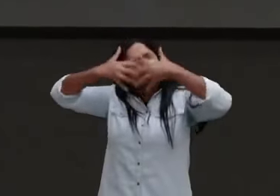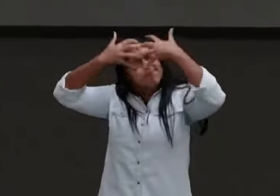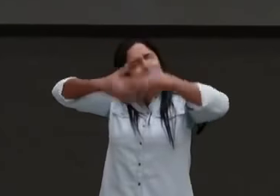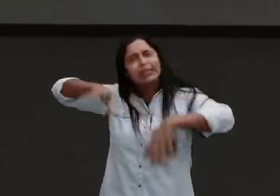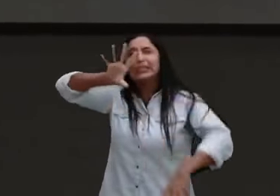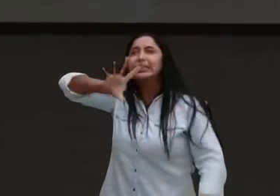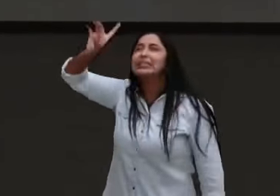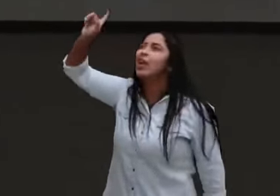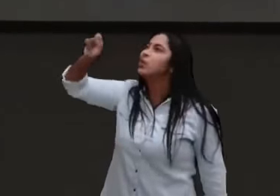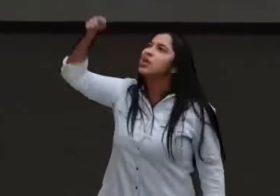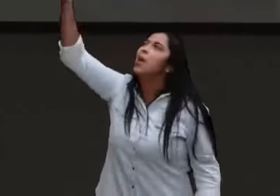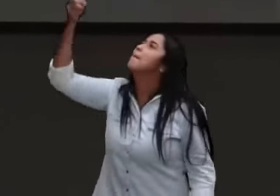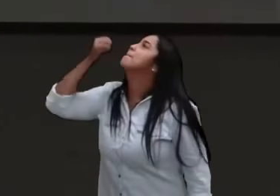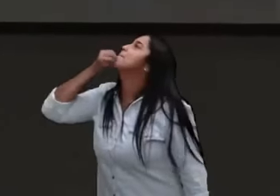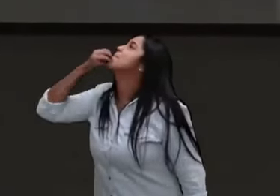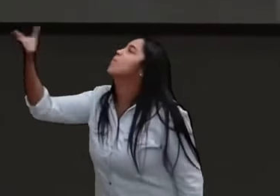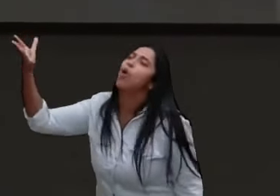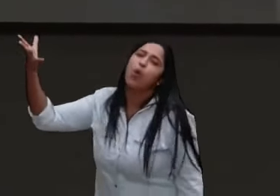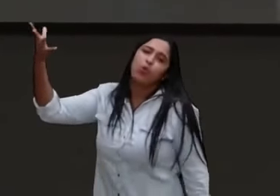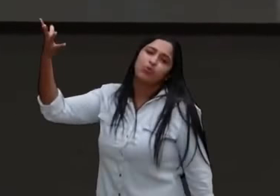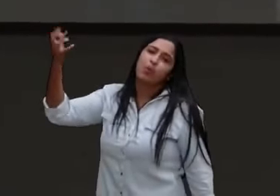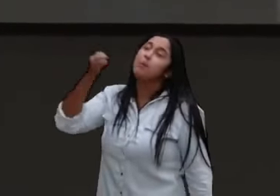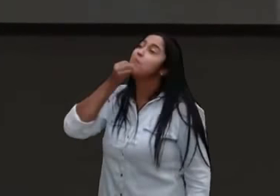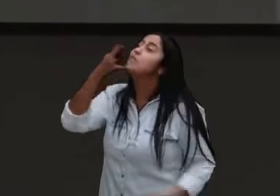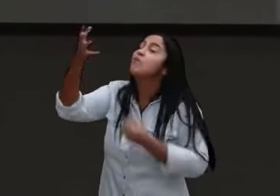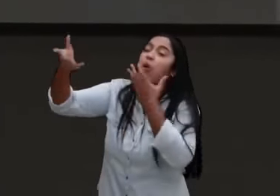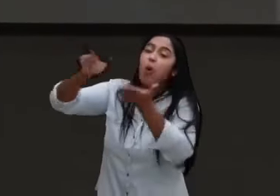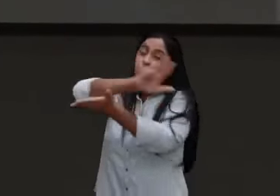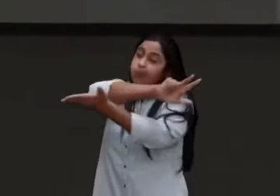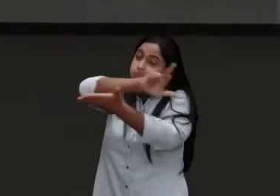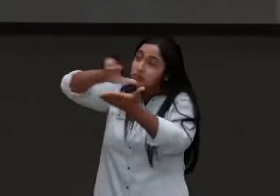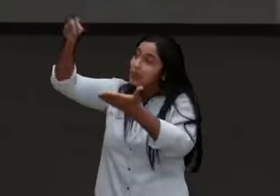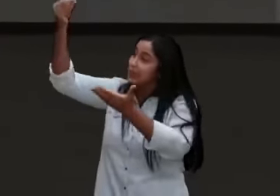apesar das suas dificuldades, Ele está no meio, das suas dificuldades,